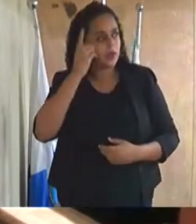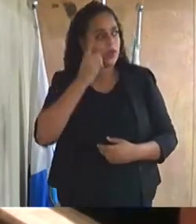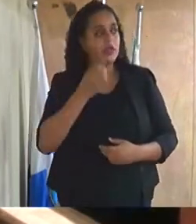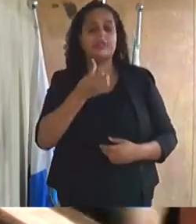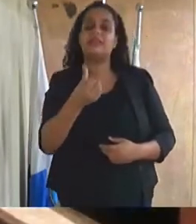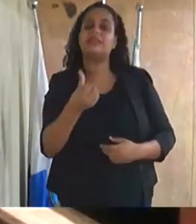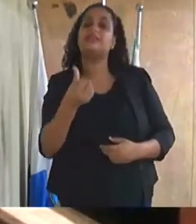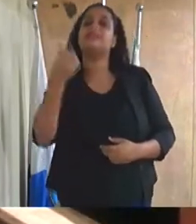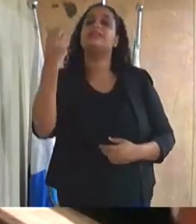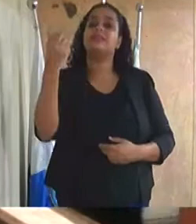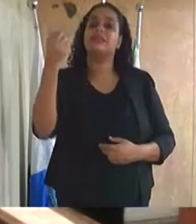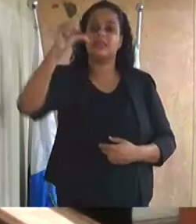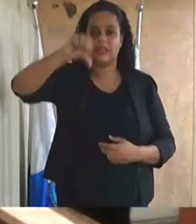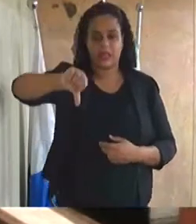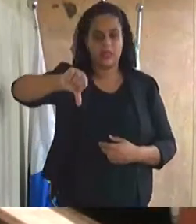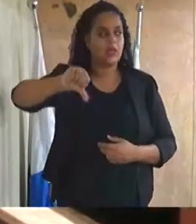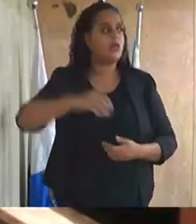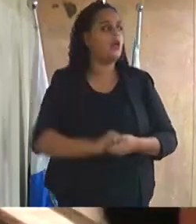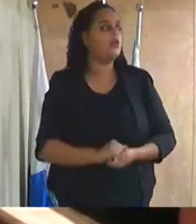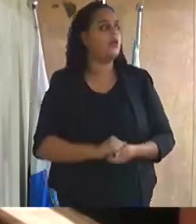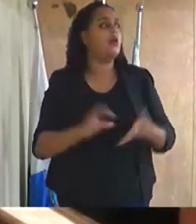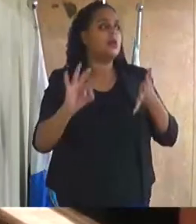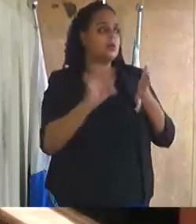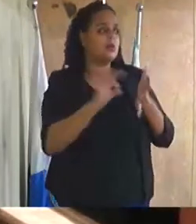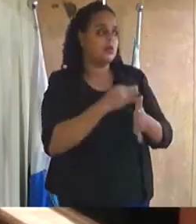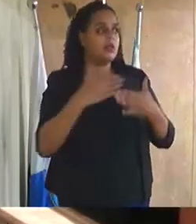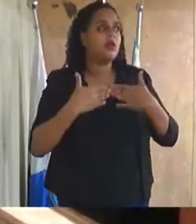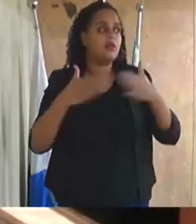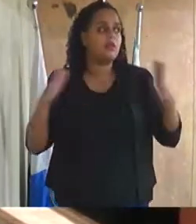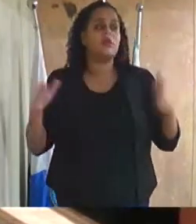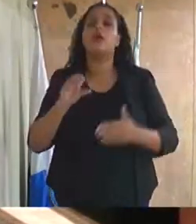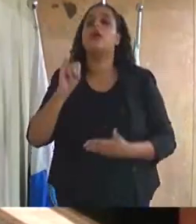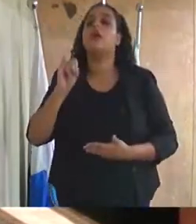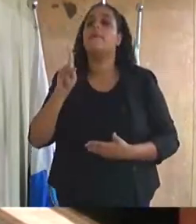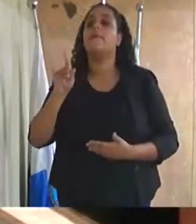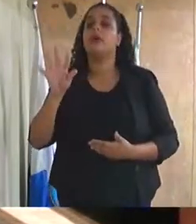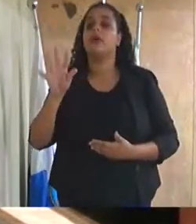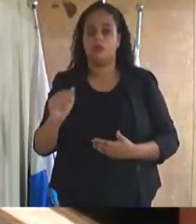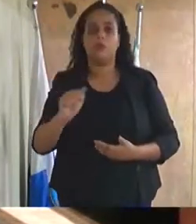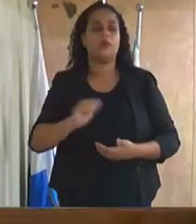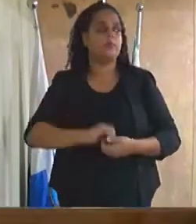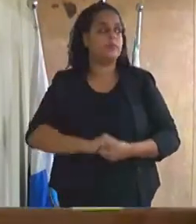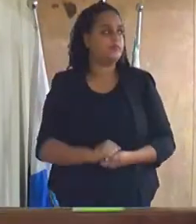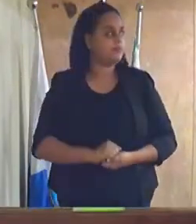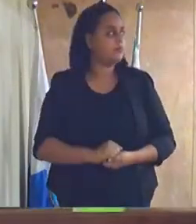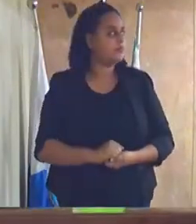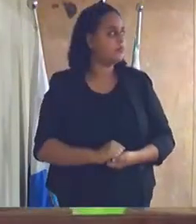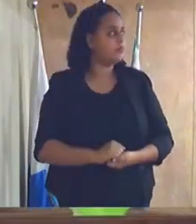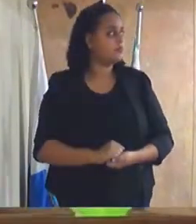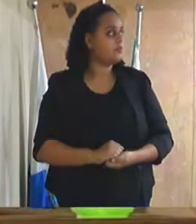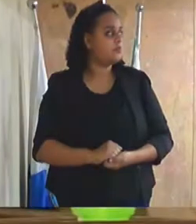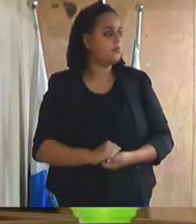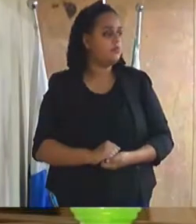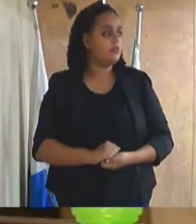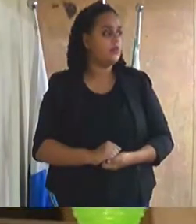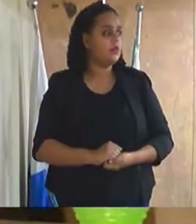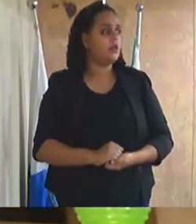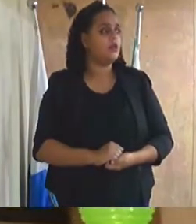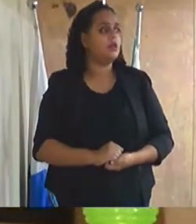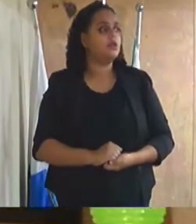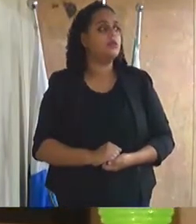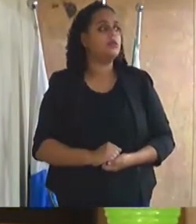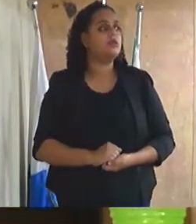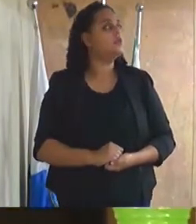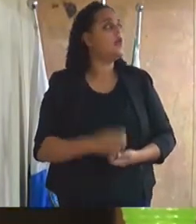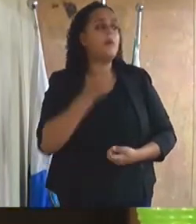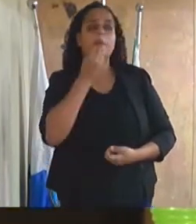deputados, que assinaram a abertura do impeachment do governador. Obrigado, vereador. Senhor presidente, senhor presidente, queria dar uma boa